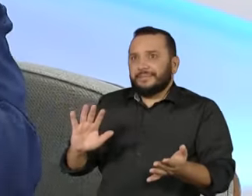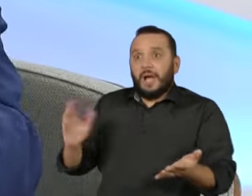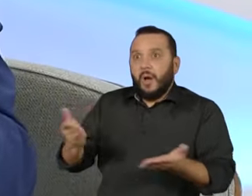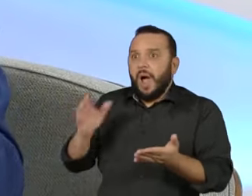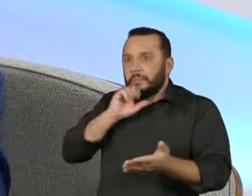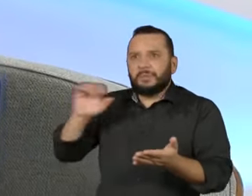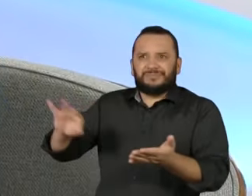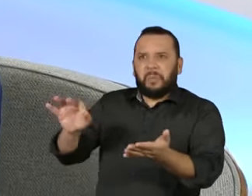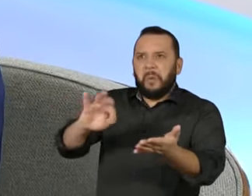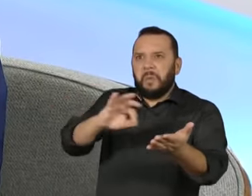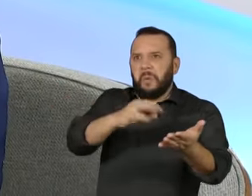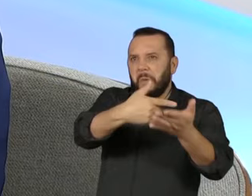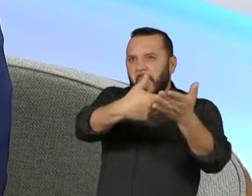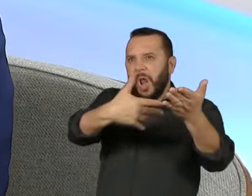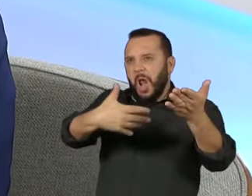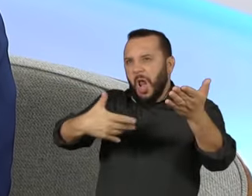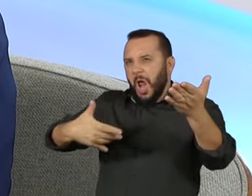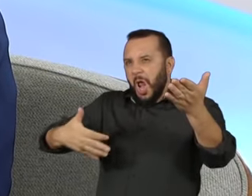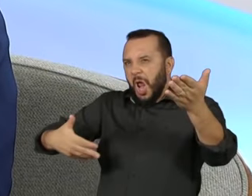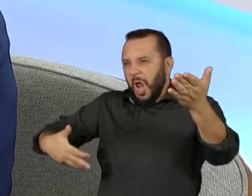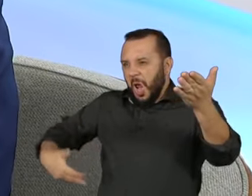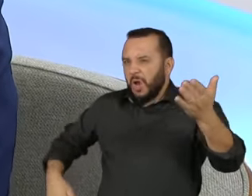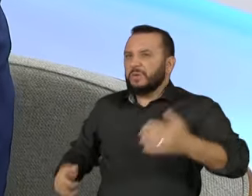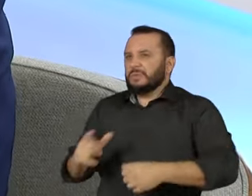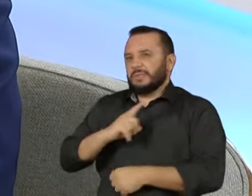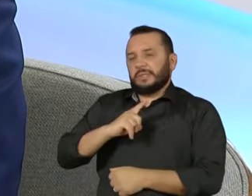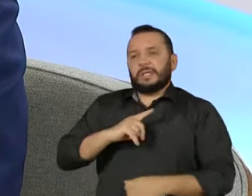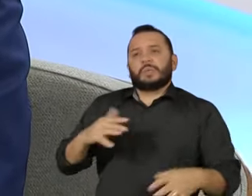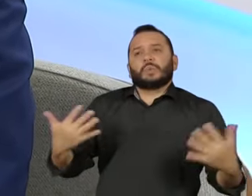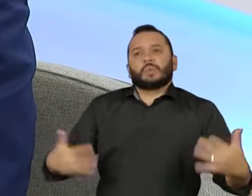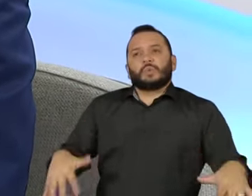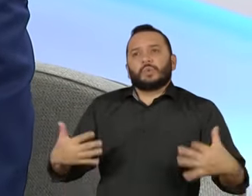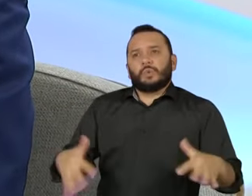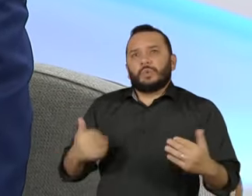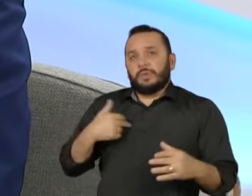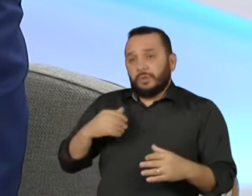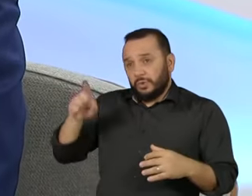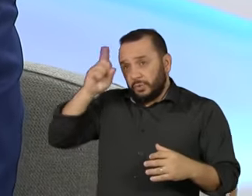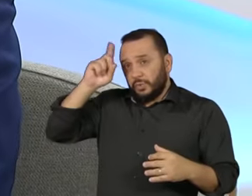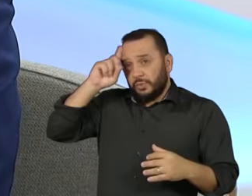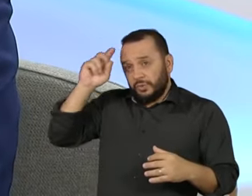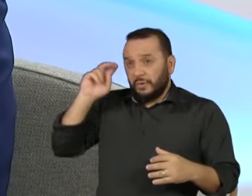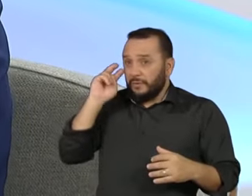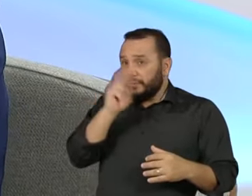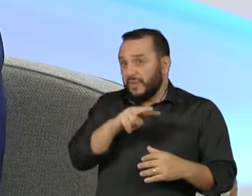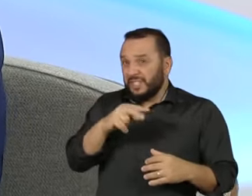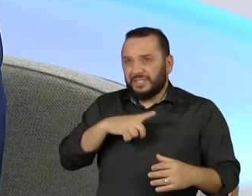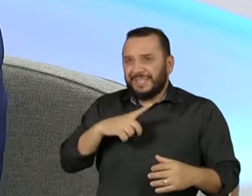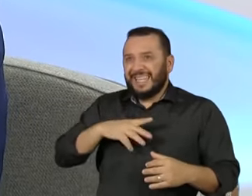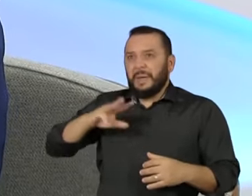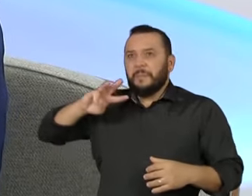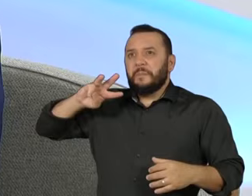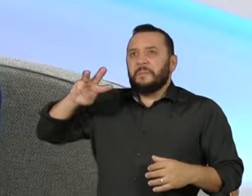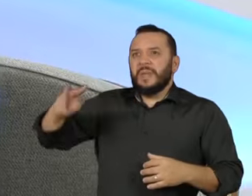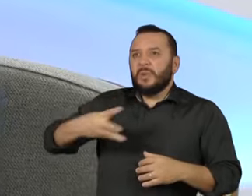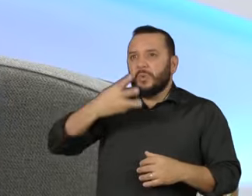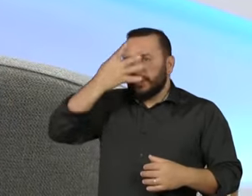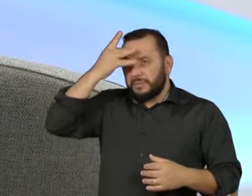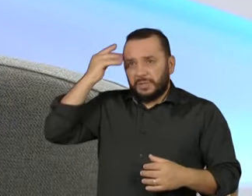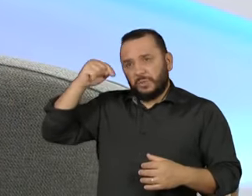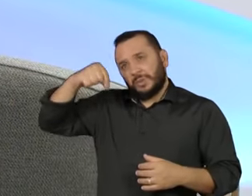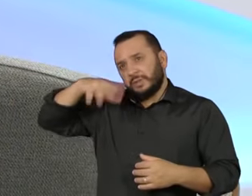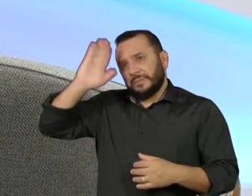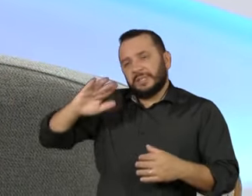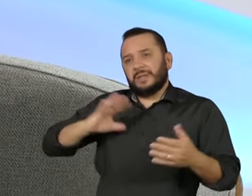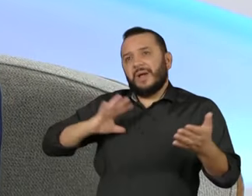tenho que dizer isso aqui. Mas cada dia que você olha, sabe, são milhões de brasileiros assinando essa